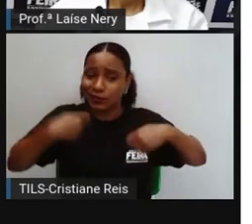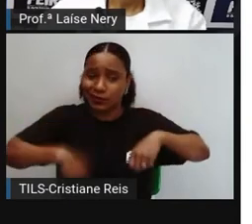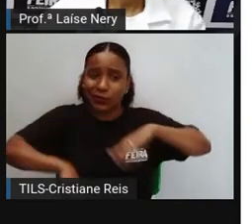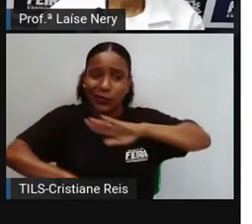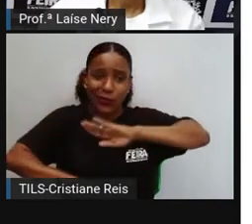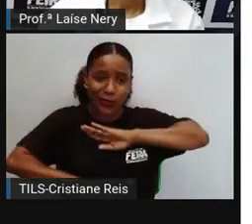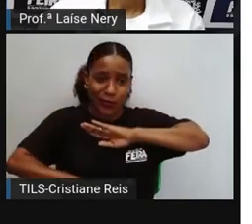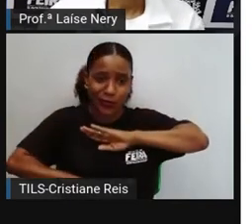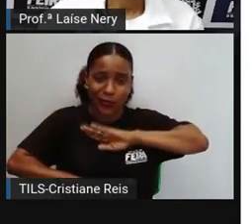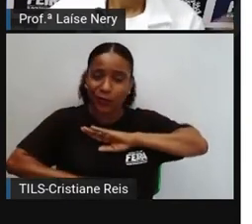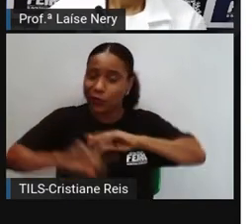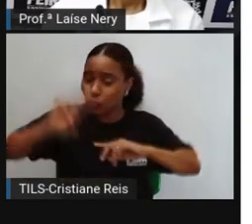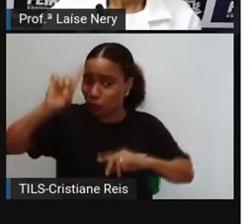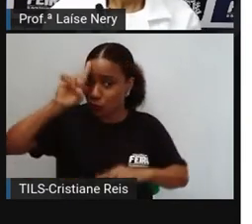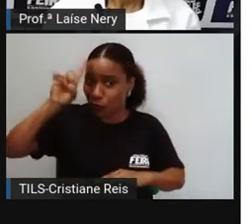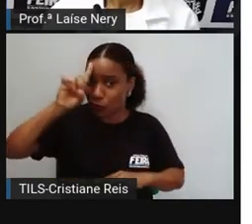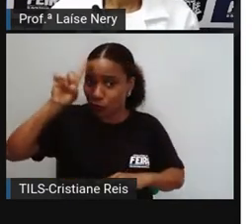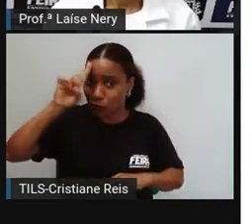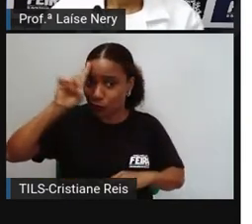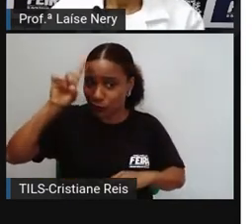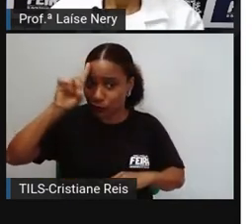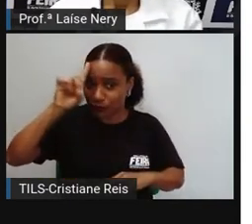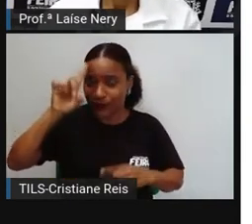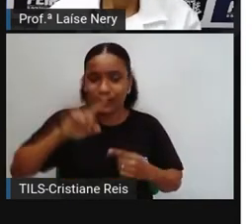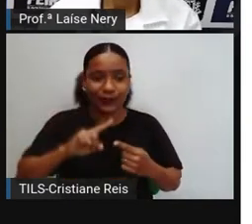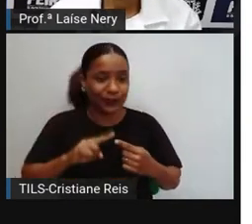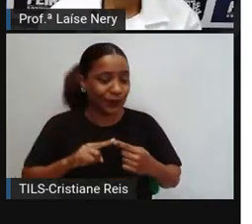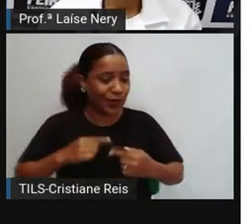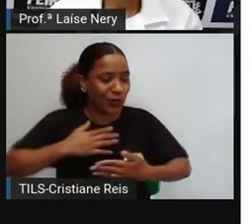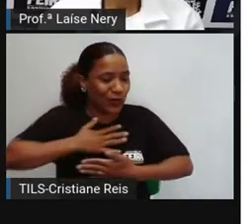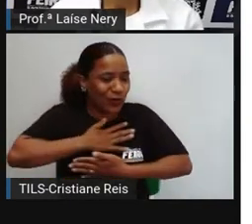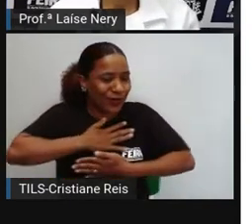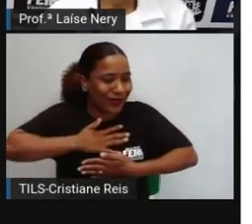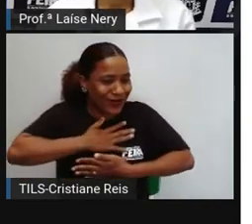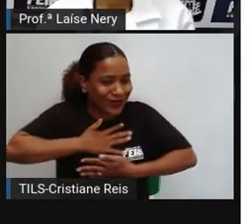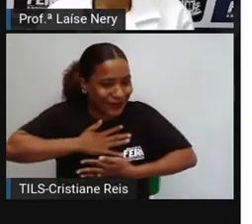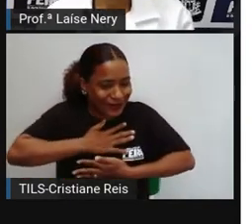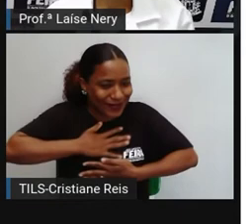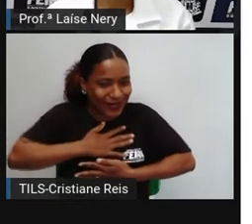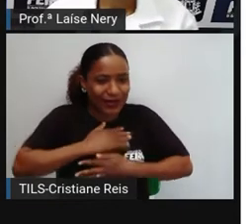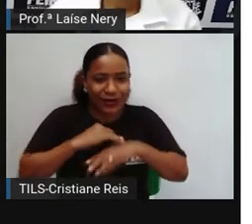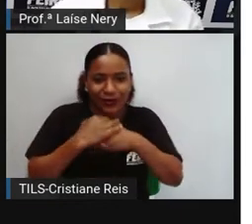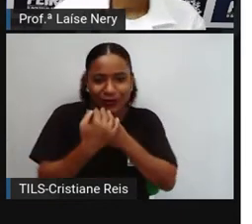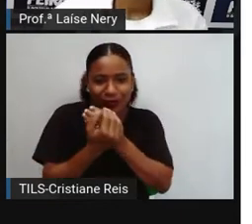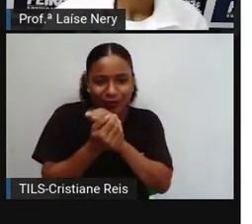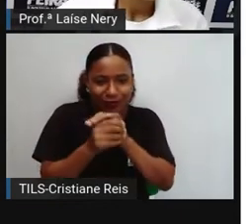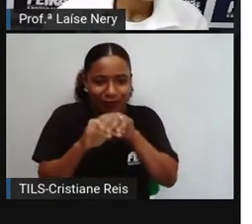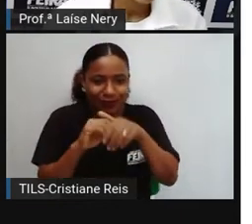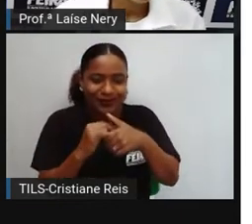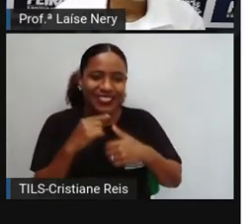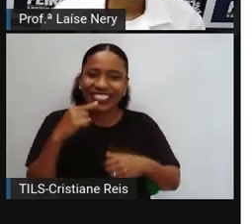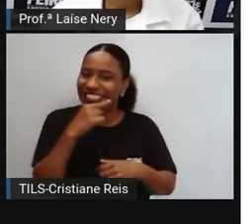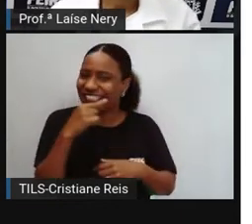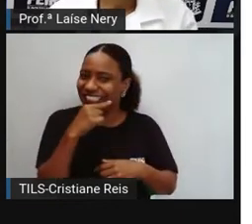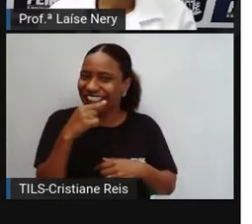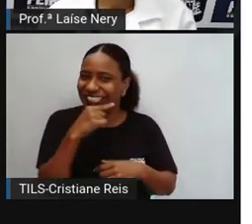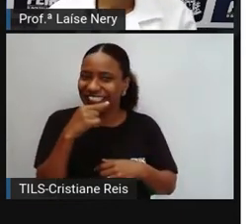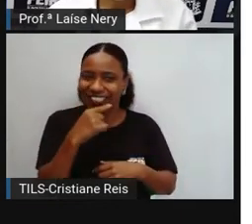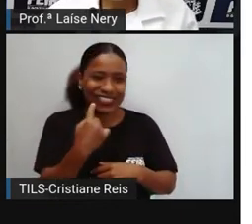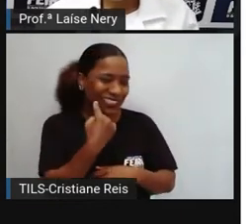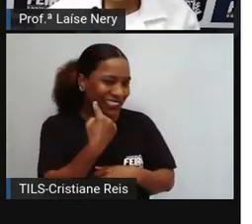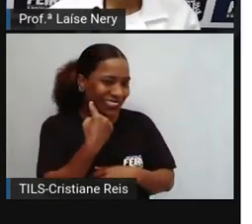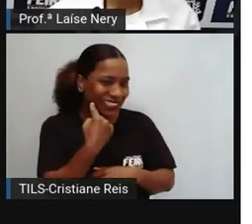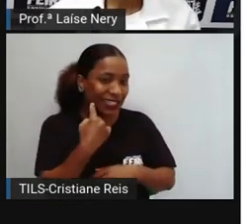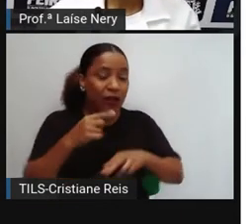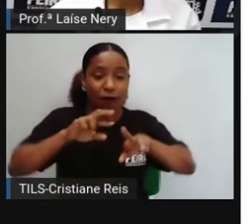diariamente, como por exemplo, tomar banho, lavar as mãos, escovar os dentes, etc.